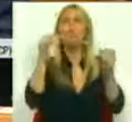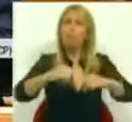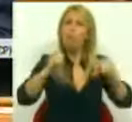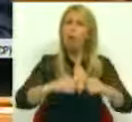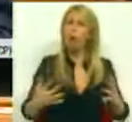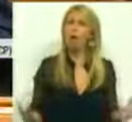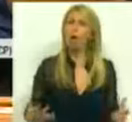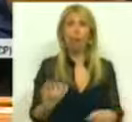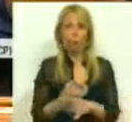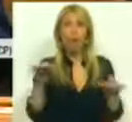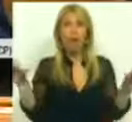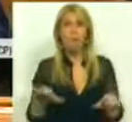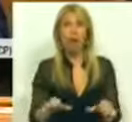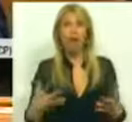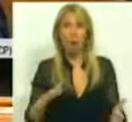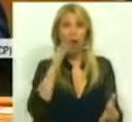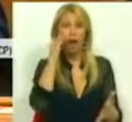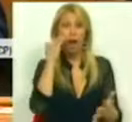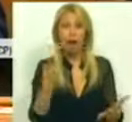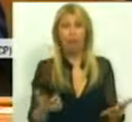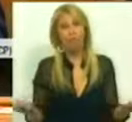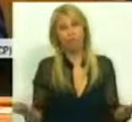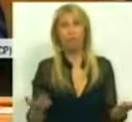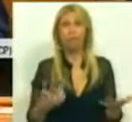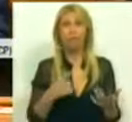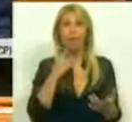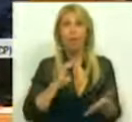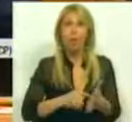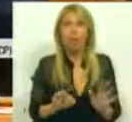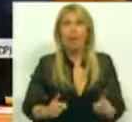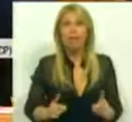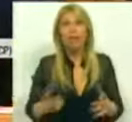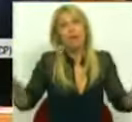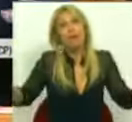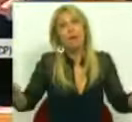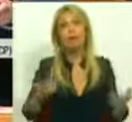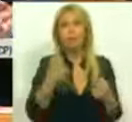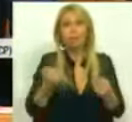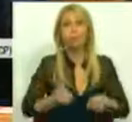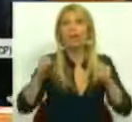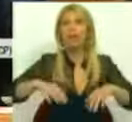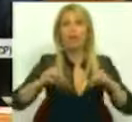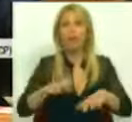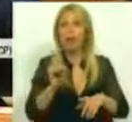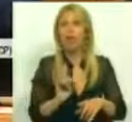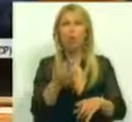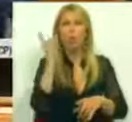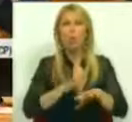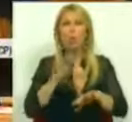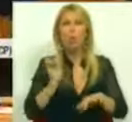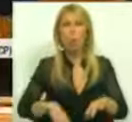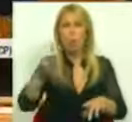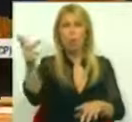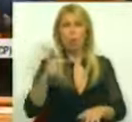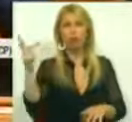Este mal não é necessário, mas é inevitável. Não vem da troika. Vem dos nossos vícios de